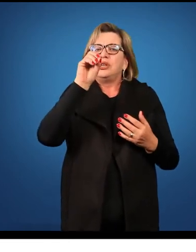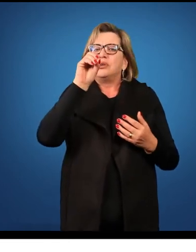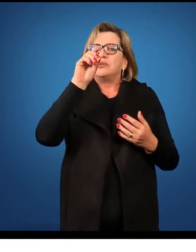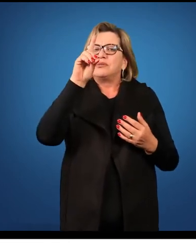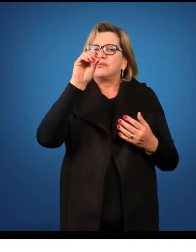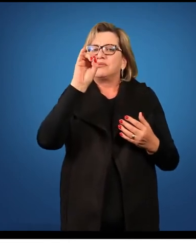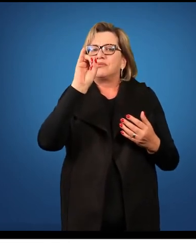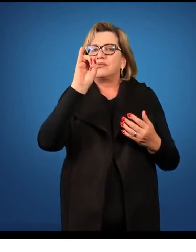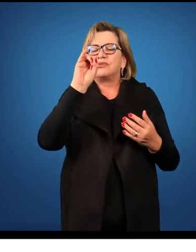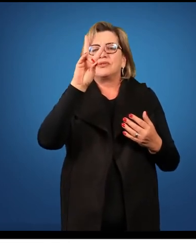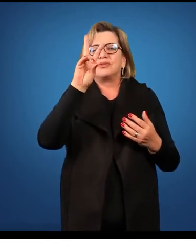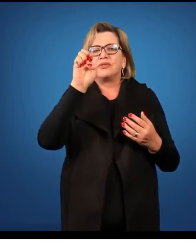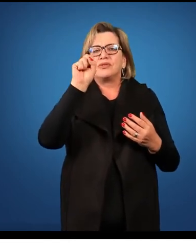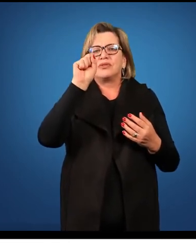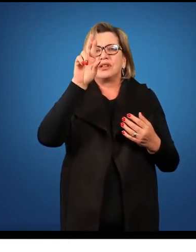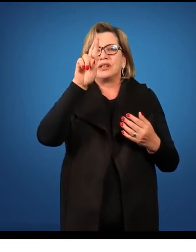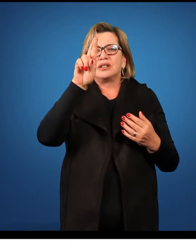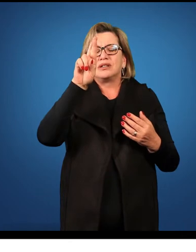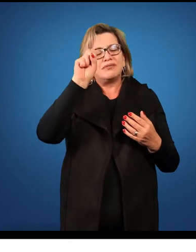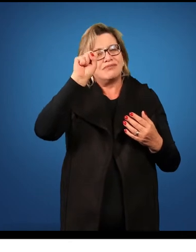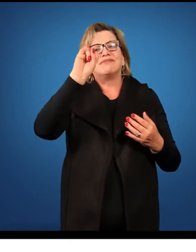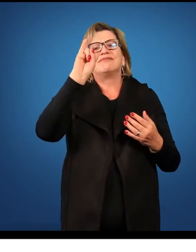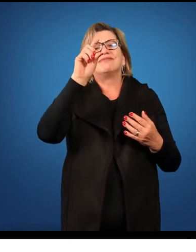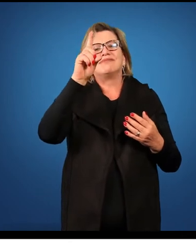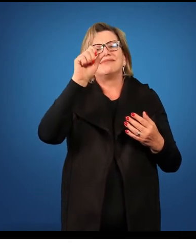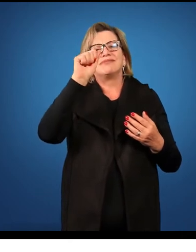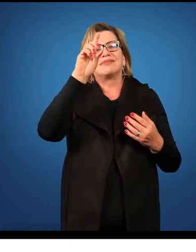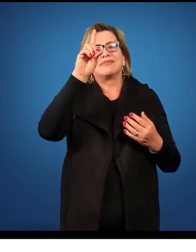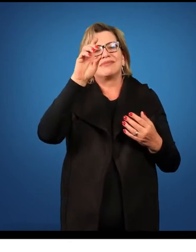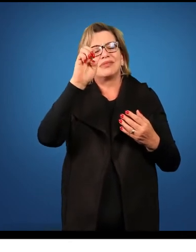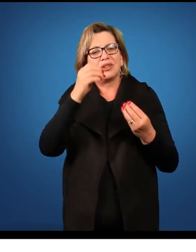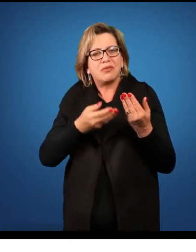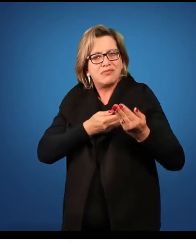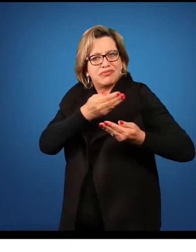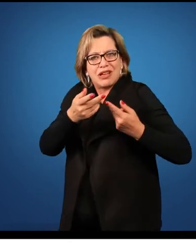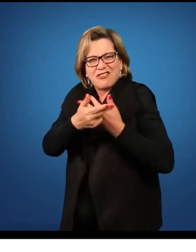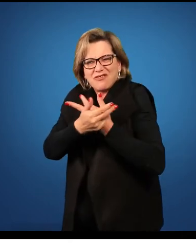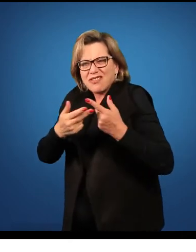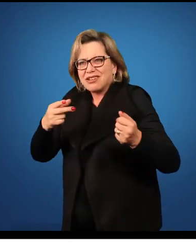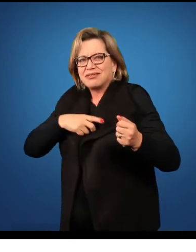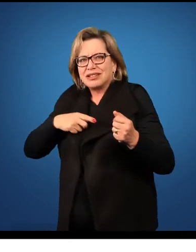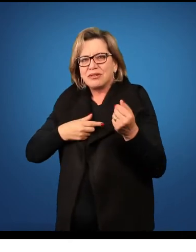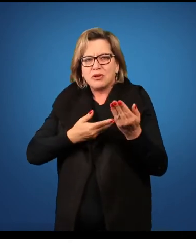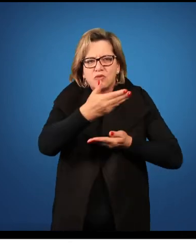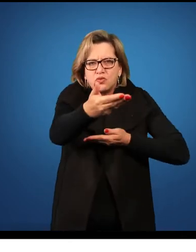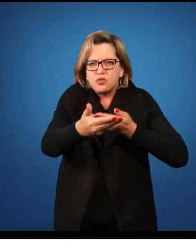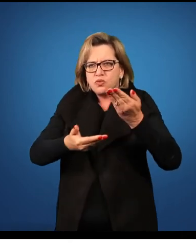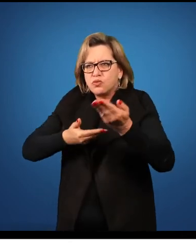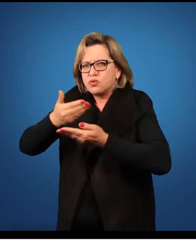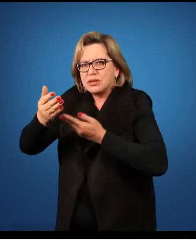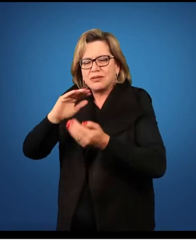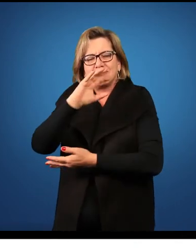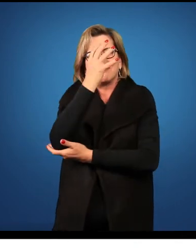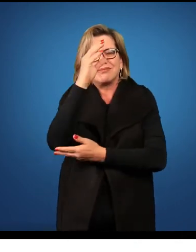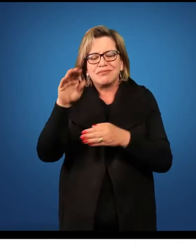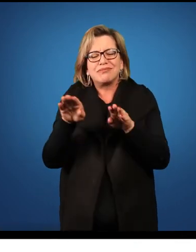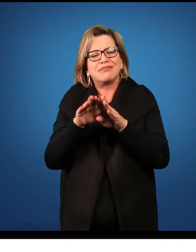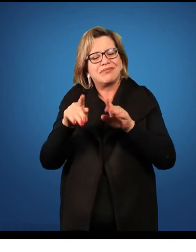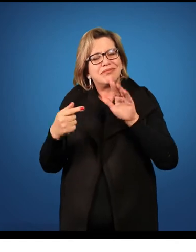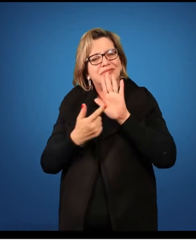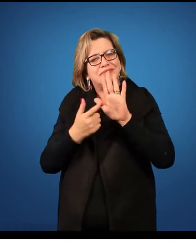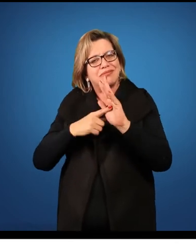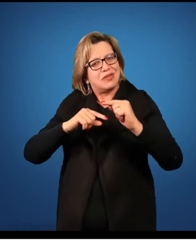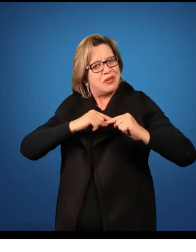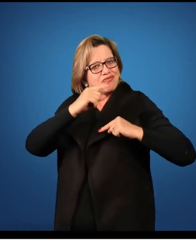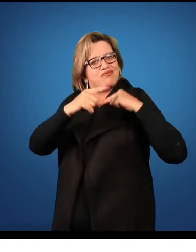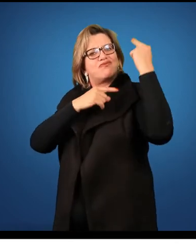desde a biodiversidade de organismos, até a interação desses organismos com o ambiente, falando sobre ecologia e evolução. Então,